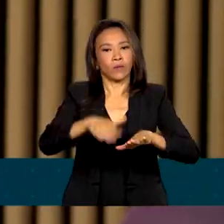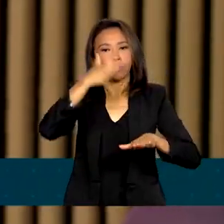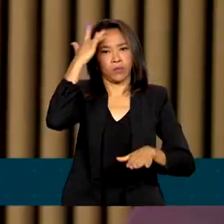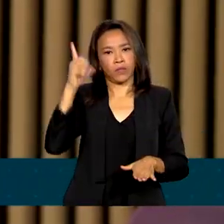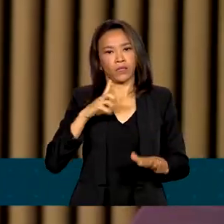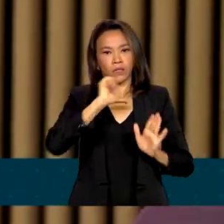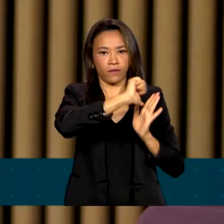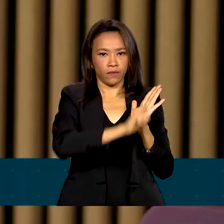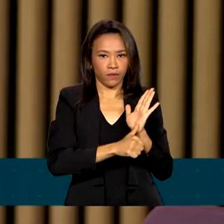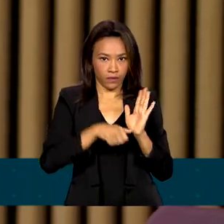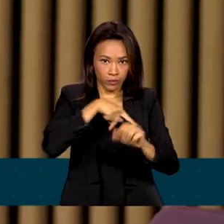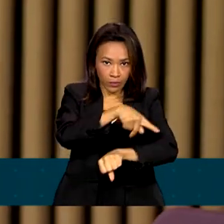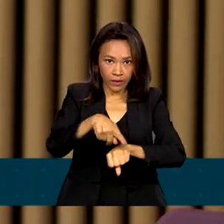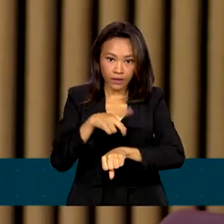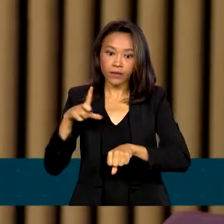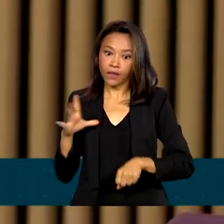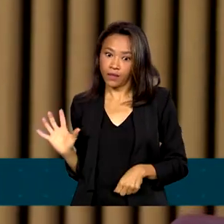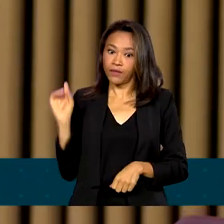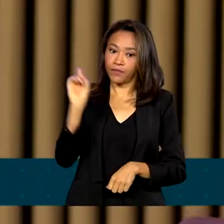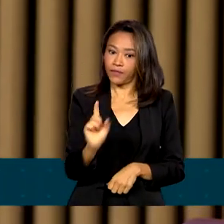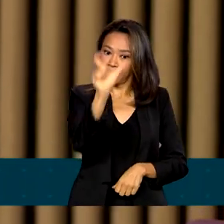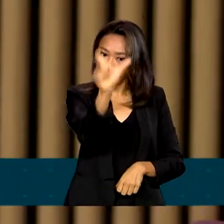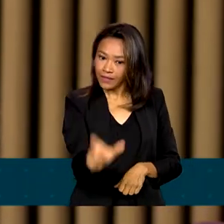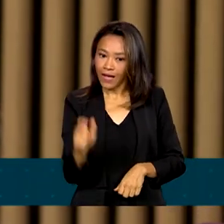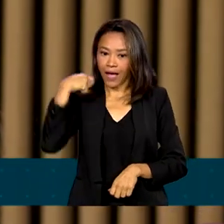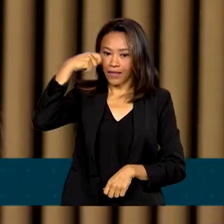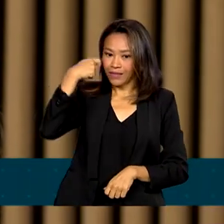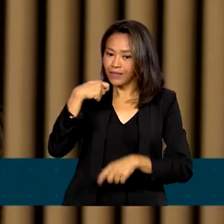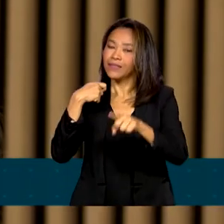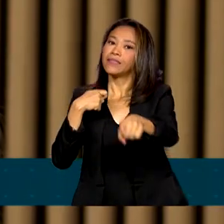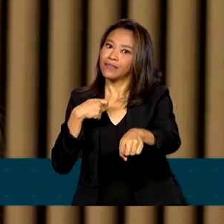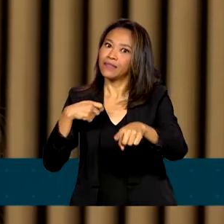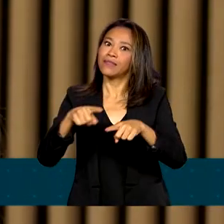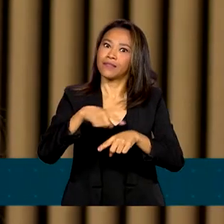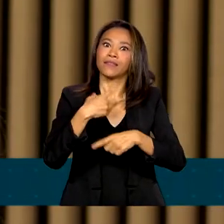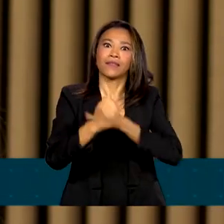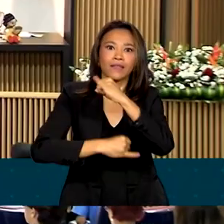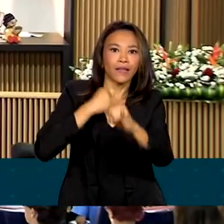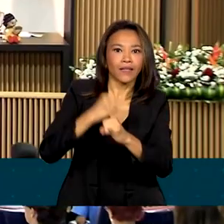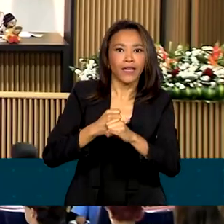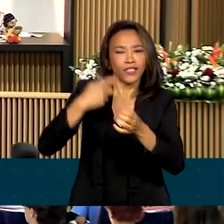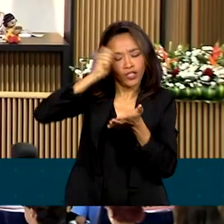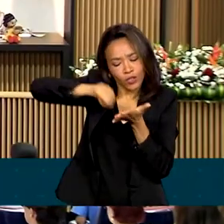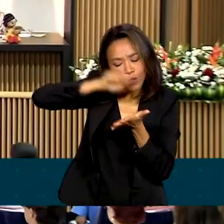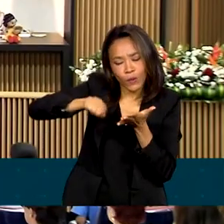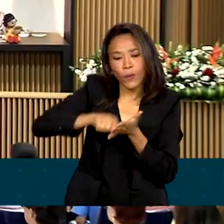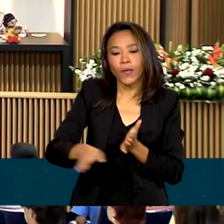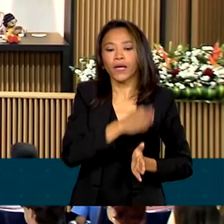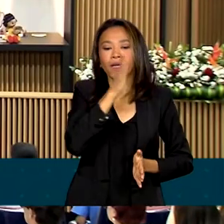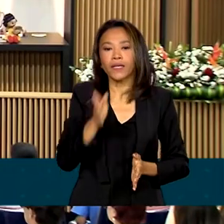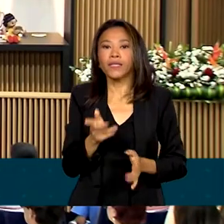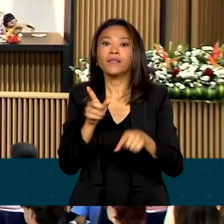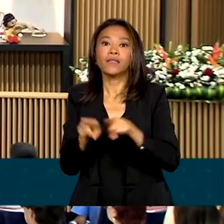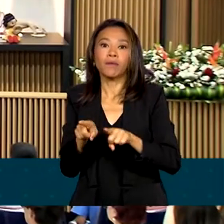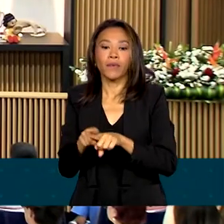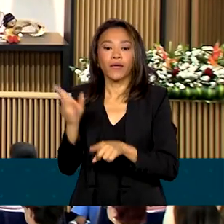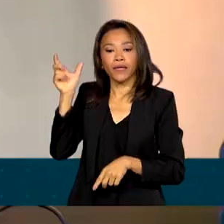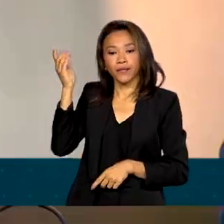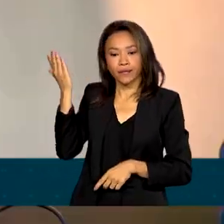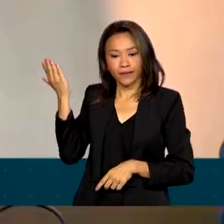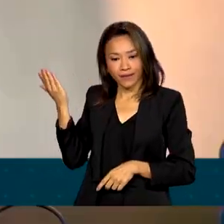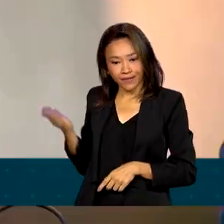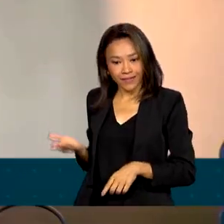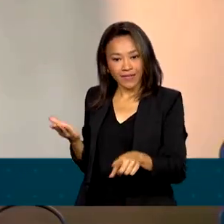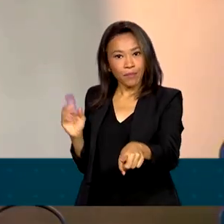O encontro contou com a participação da atriz, influencer e escritora Vitória Mesquita, além da jornalista Fernanda Honorato,